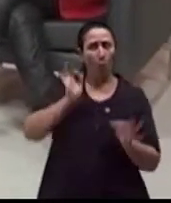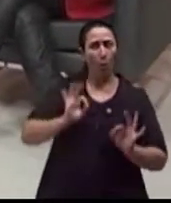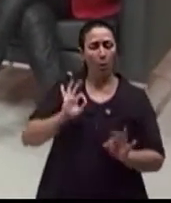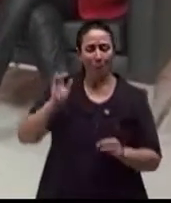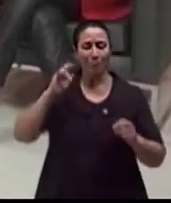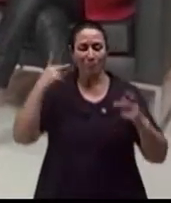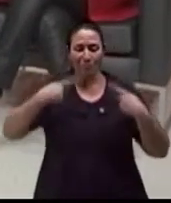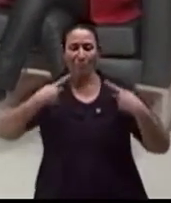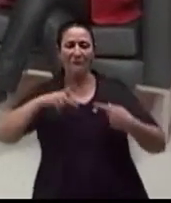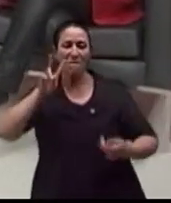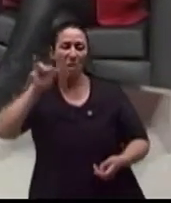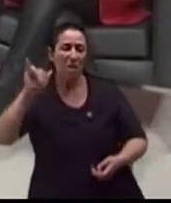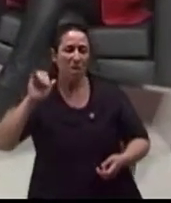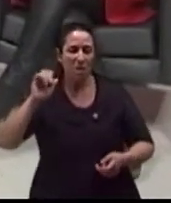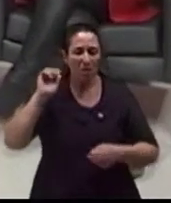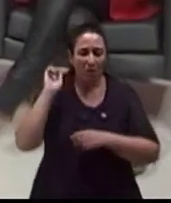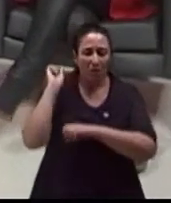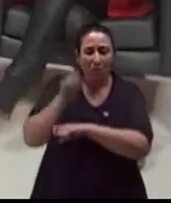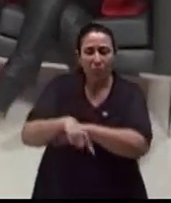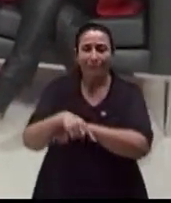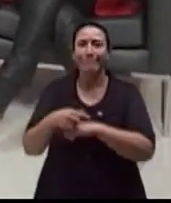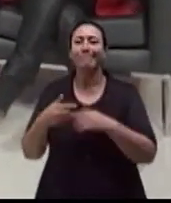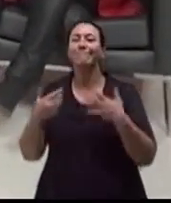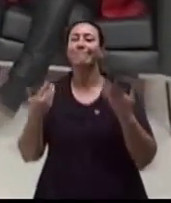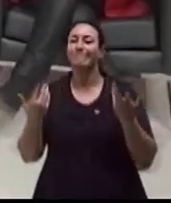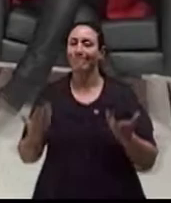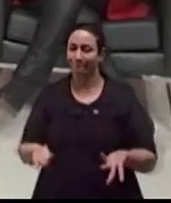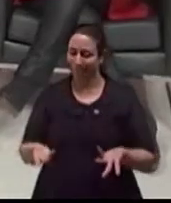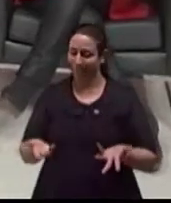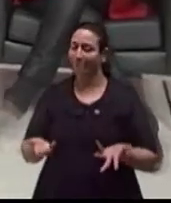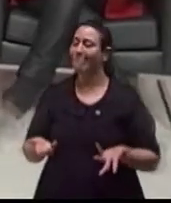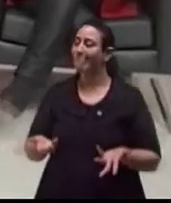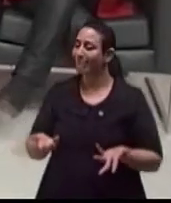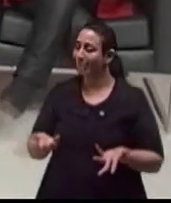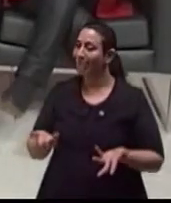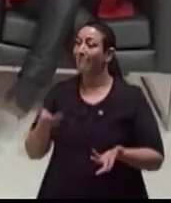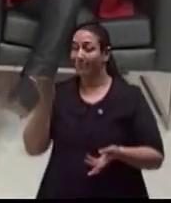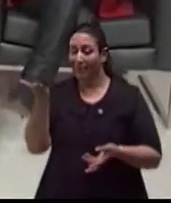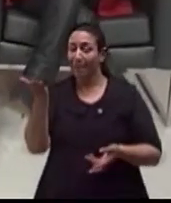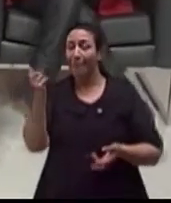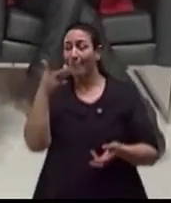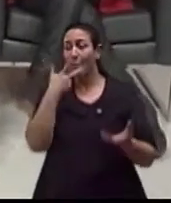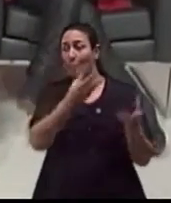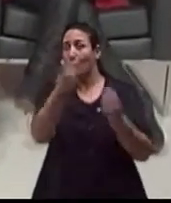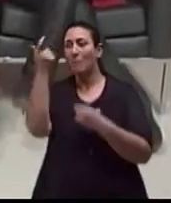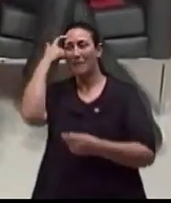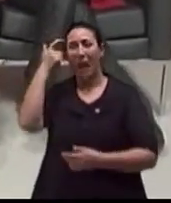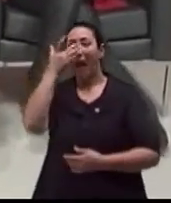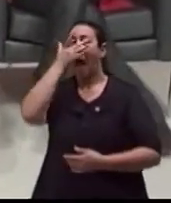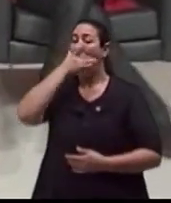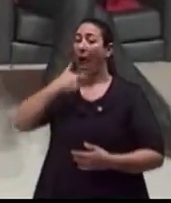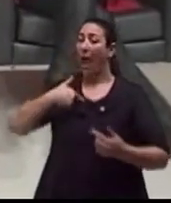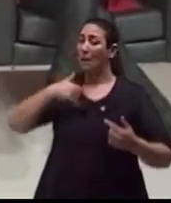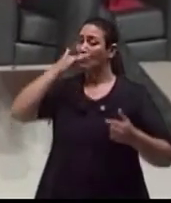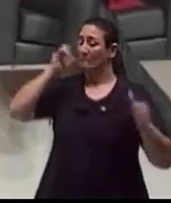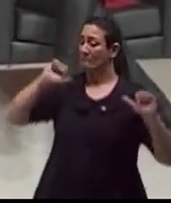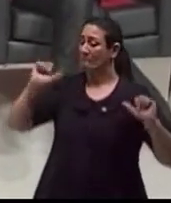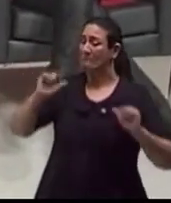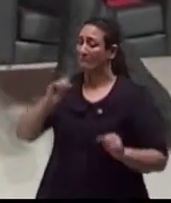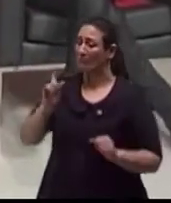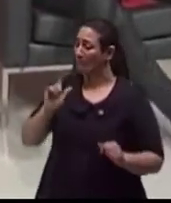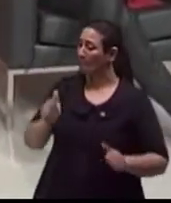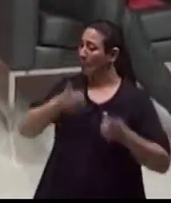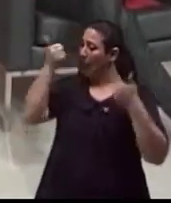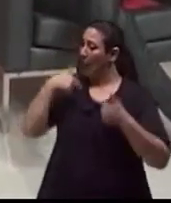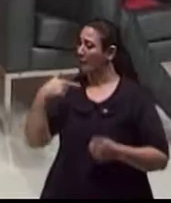dependência emocional da medicação. O senhor usou a palavra-chave, eu acho que eu não vou. Perfeito. Eu acho que eu não vou conseguir,